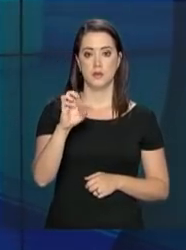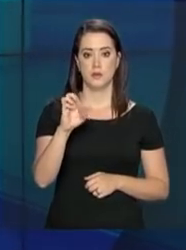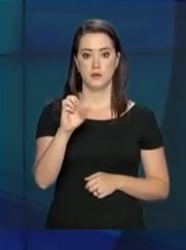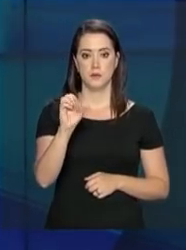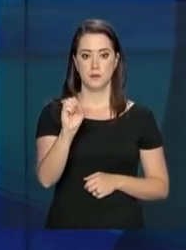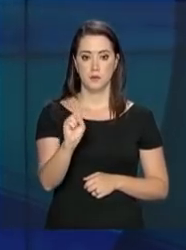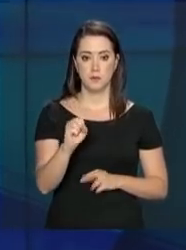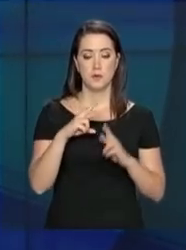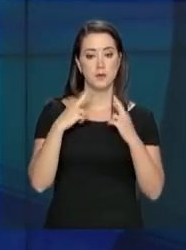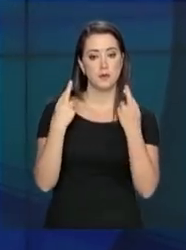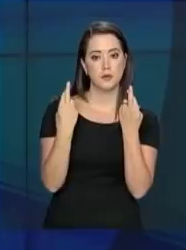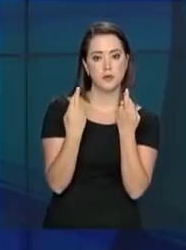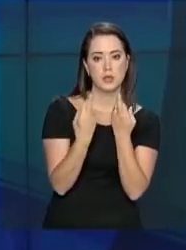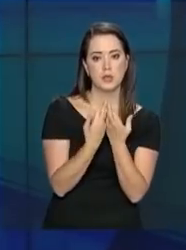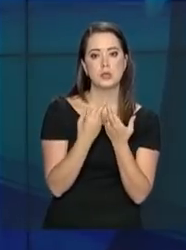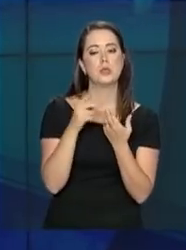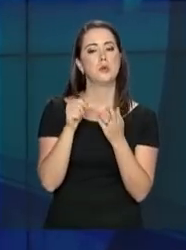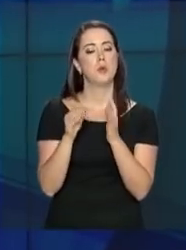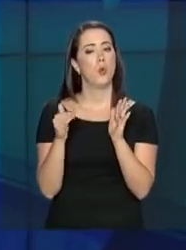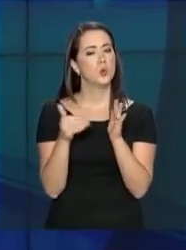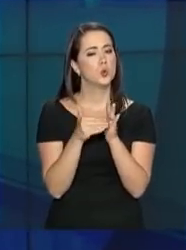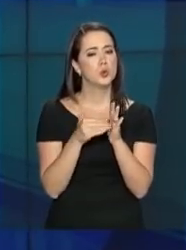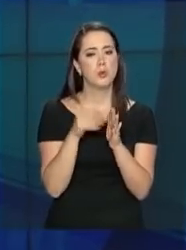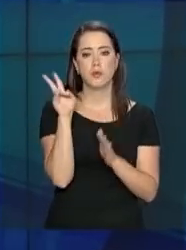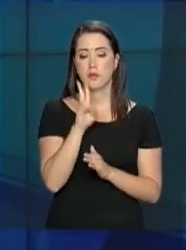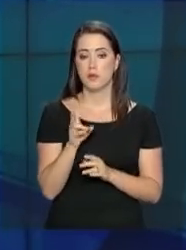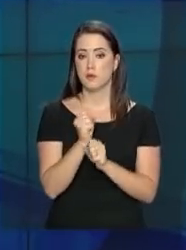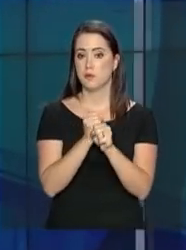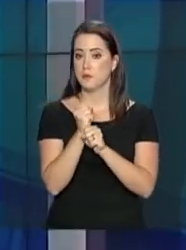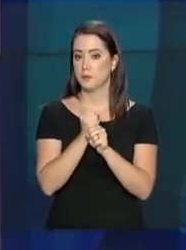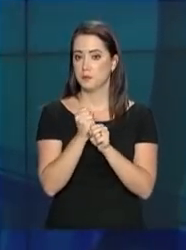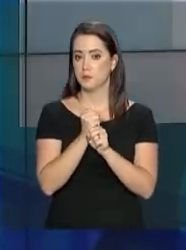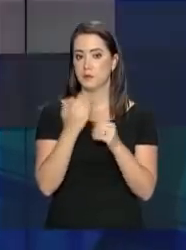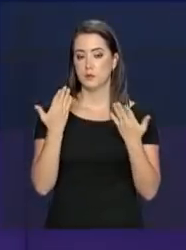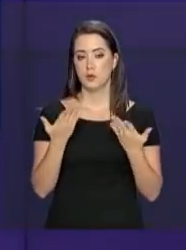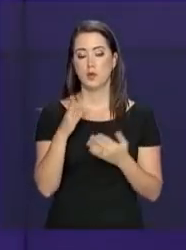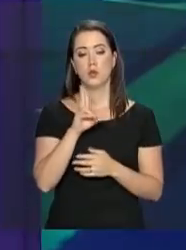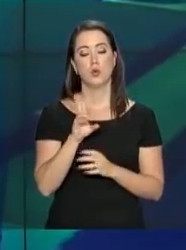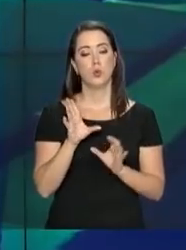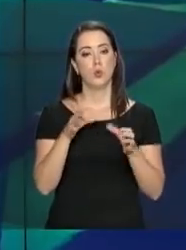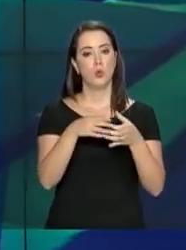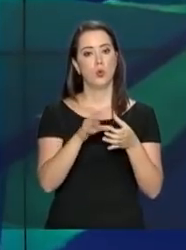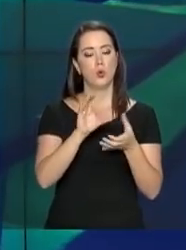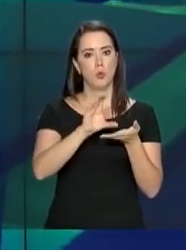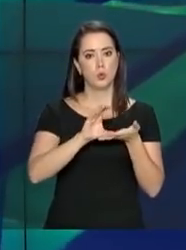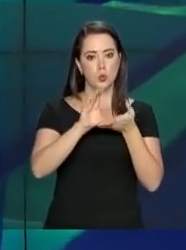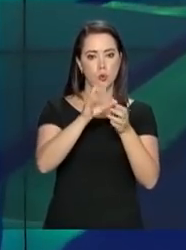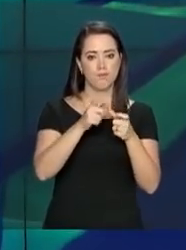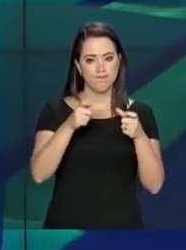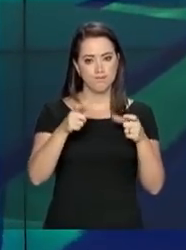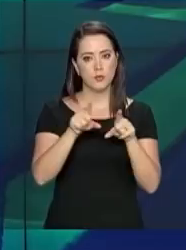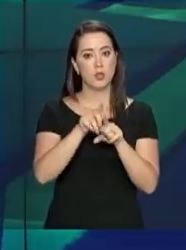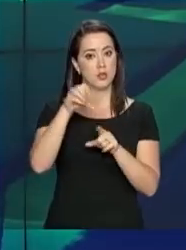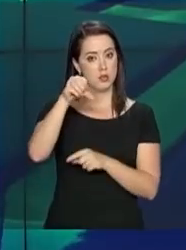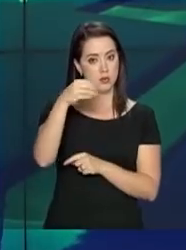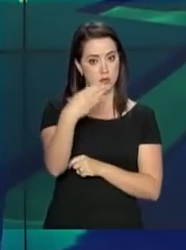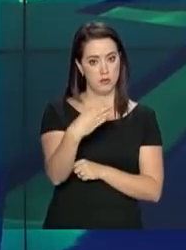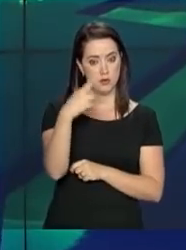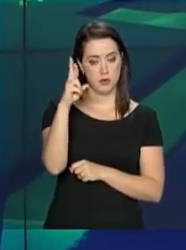Desenvolvimento Econômico e Social se reuniu pela última vez no ano hoje. No chamado Conselhão, 94